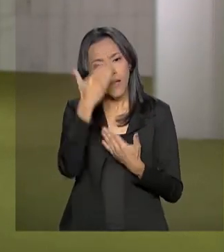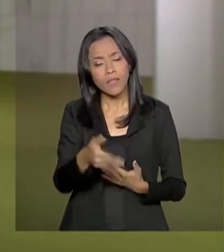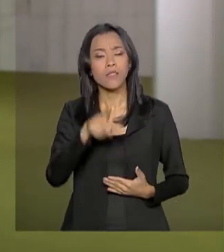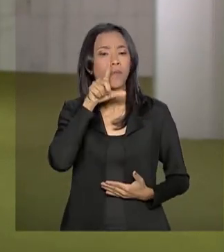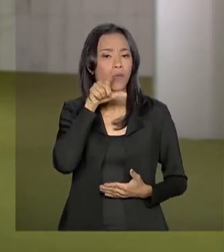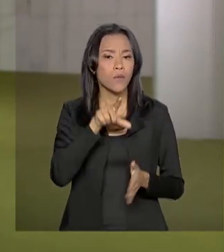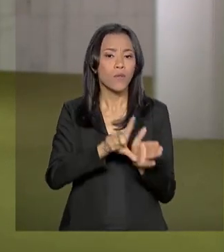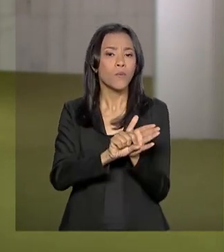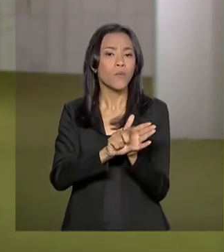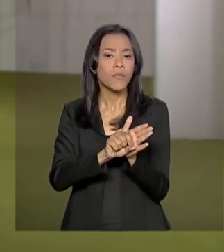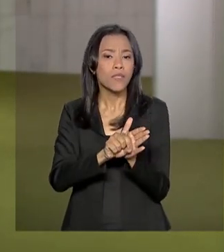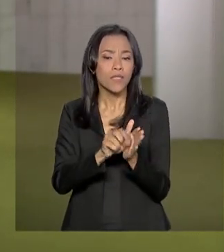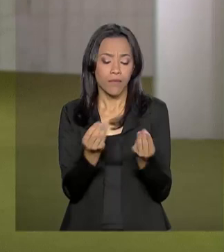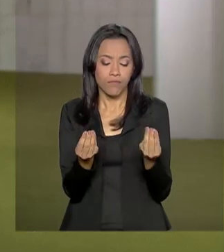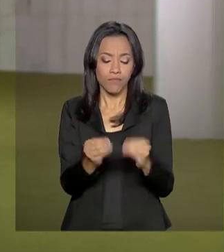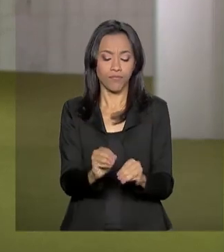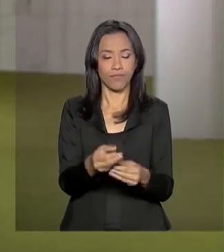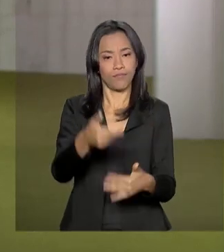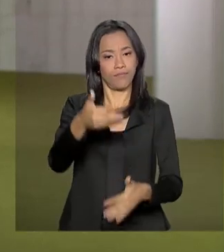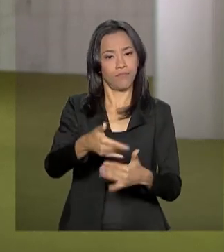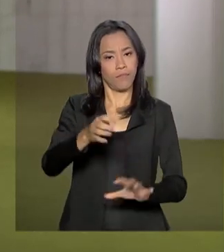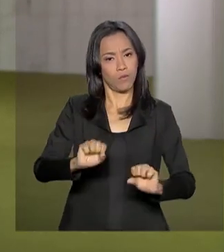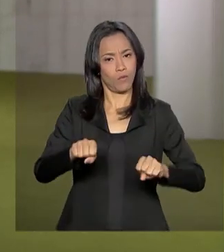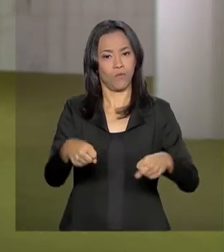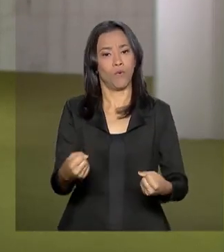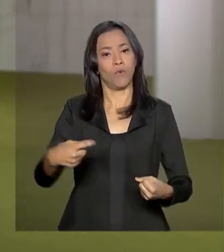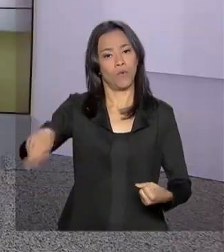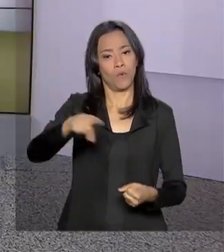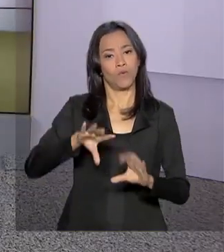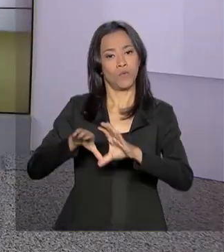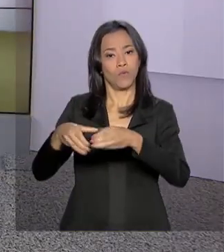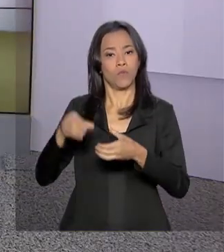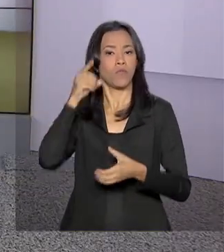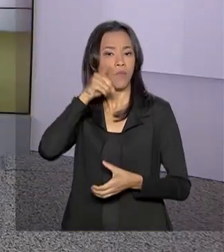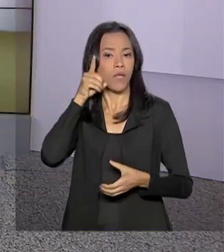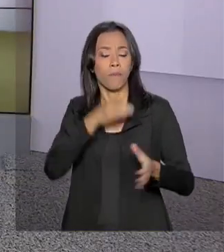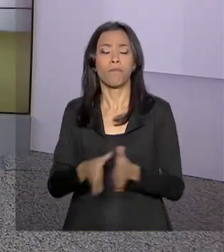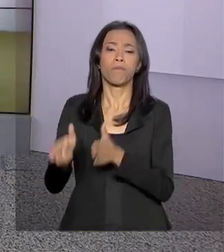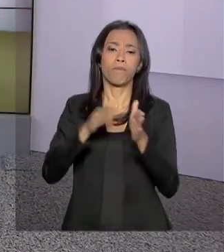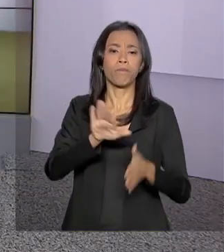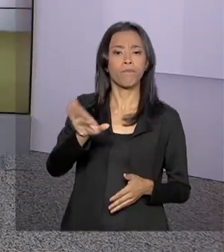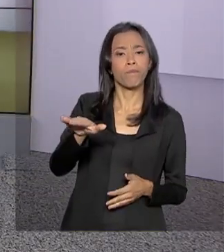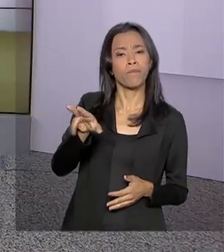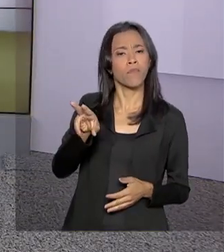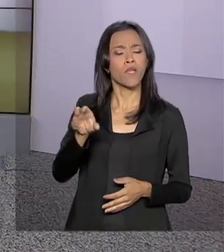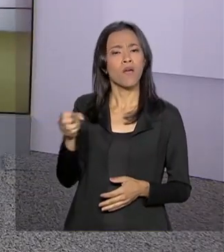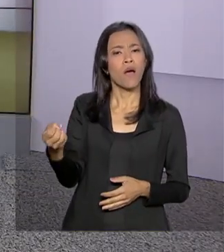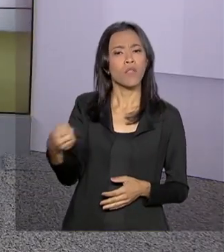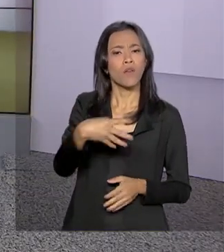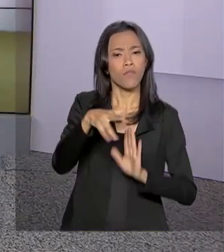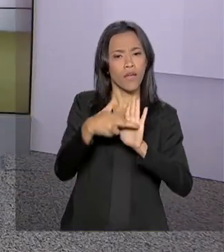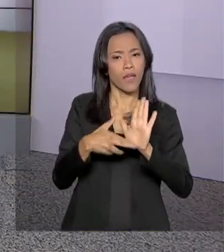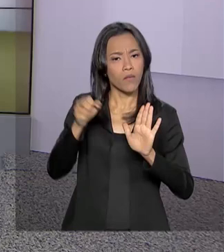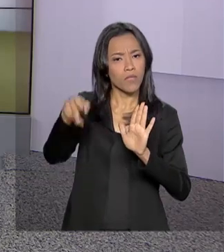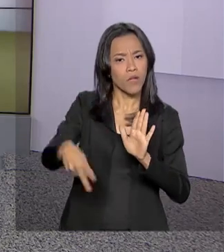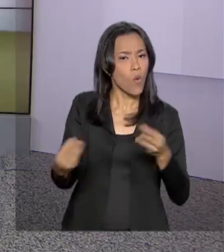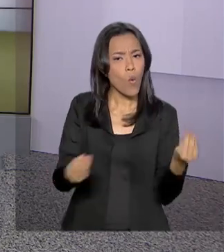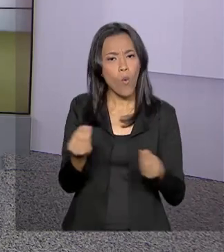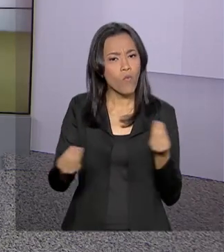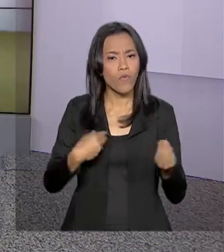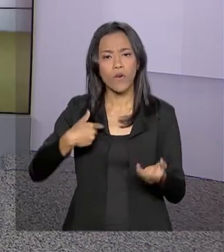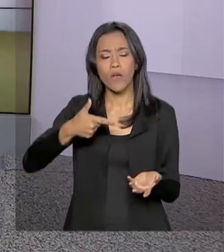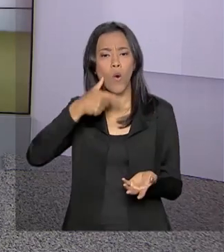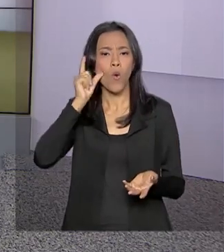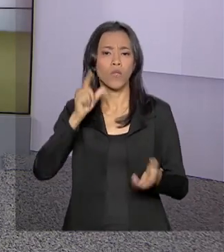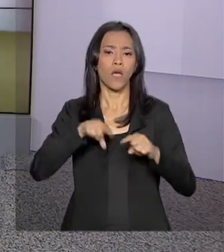publicamente o empenho dos parlamentares. Carla. Selma, e sobre a nova Previdência, qual foi o retorno da reunião dos governadores de ontem?